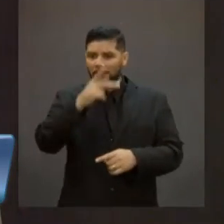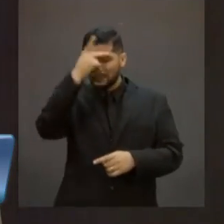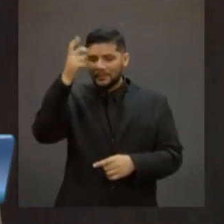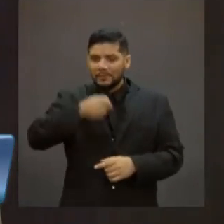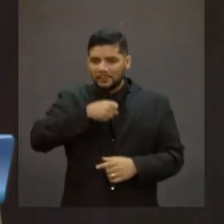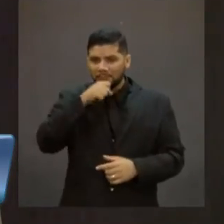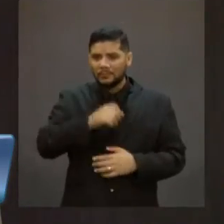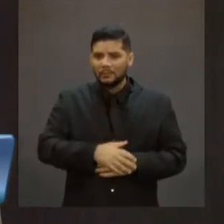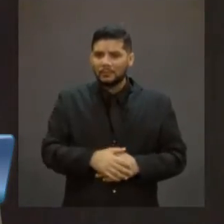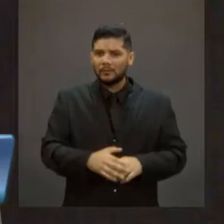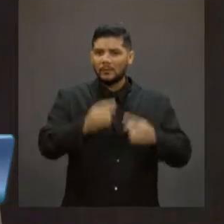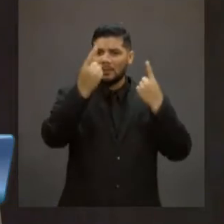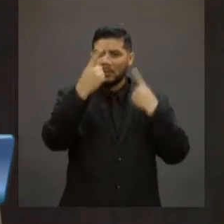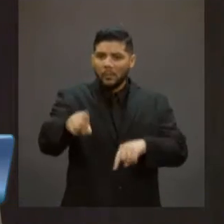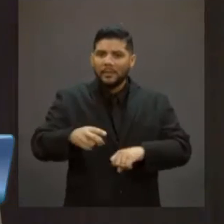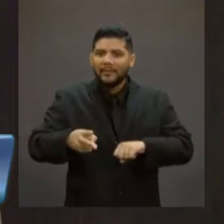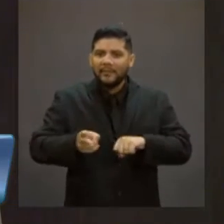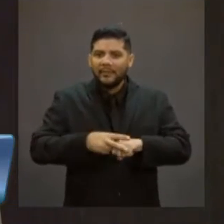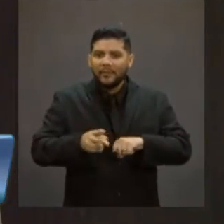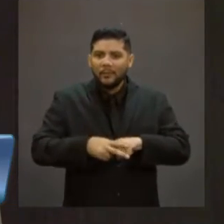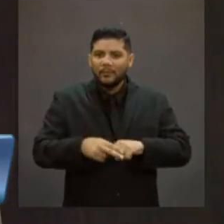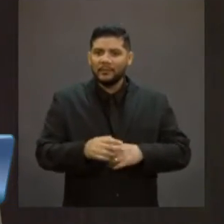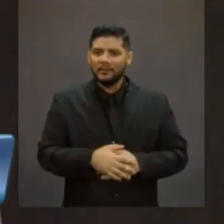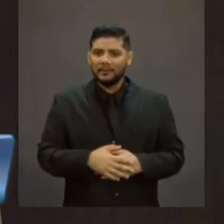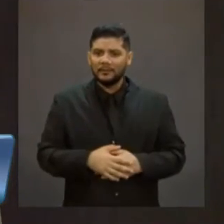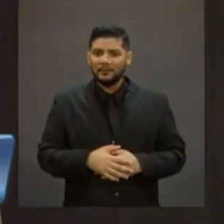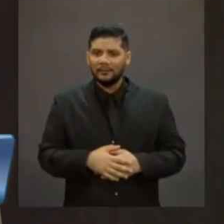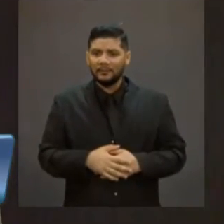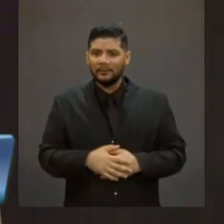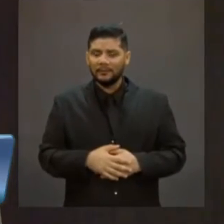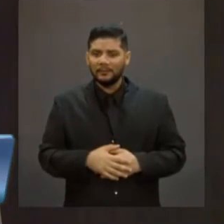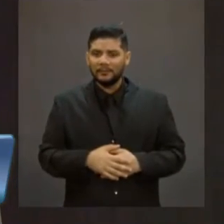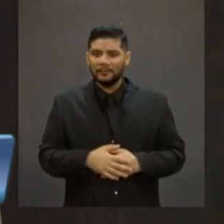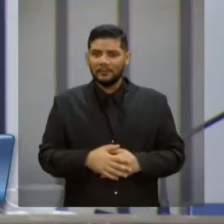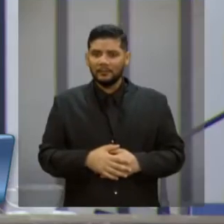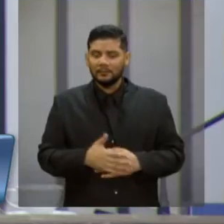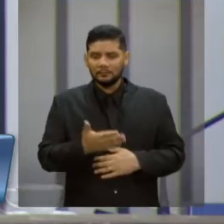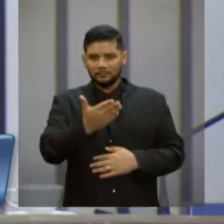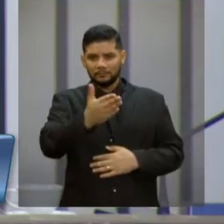Quem é que vai fazer esse serviço agora? Deputado Leonardo Pinheiro.